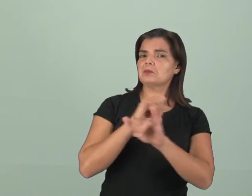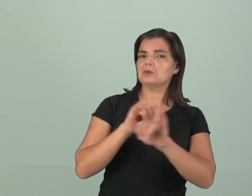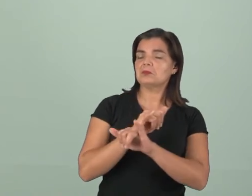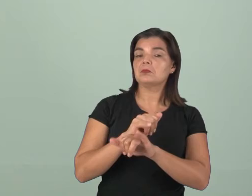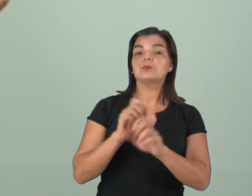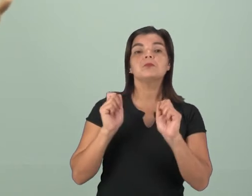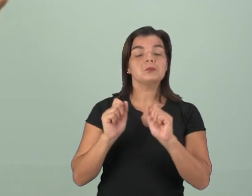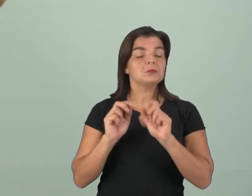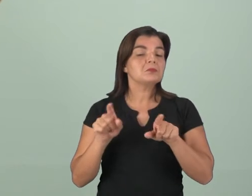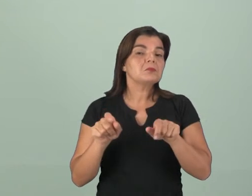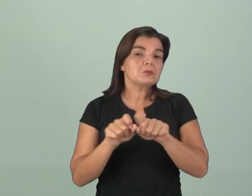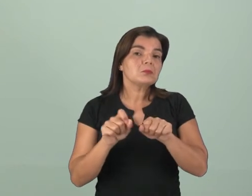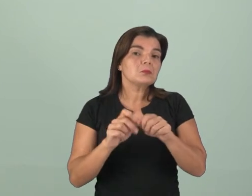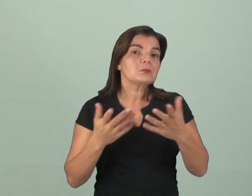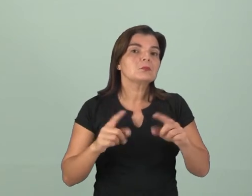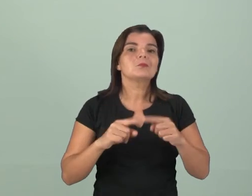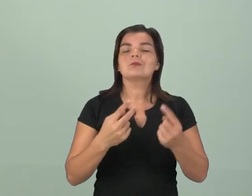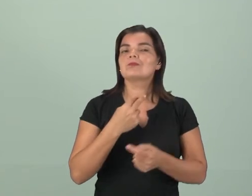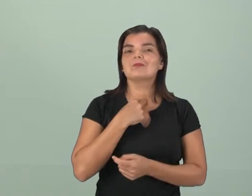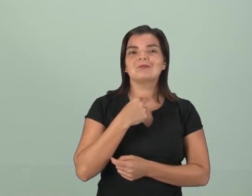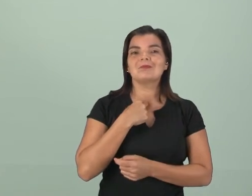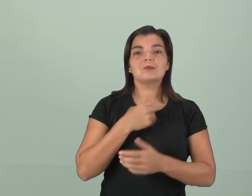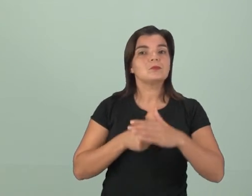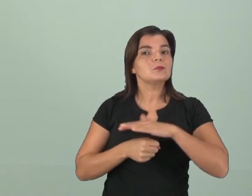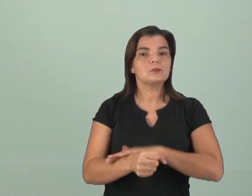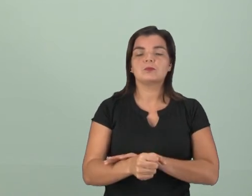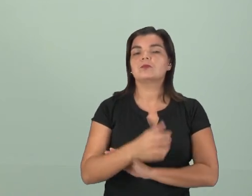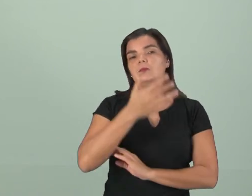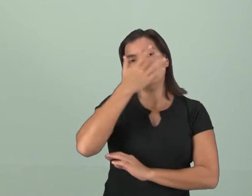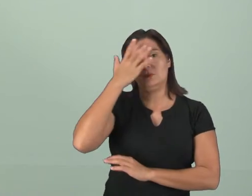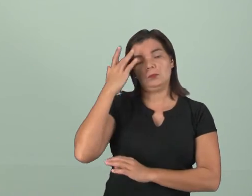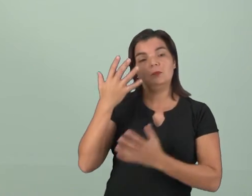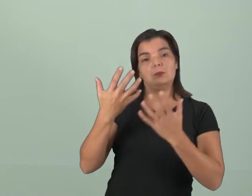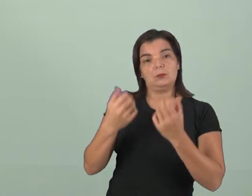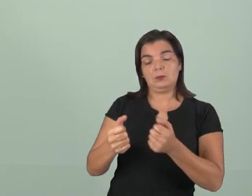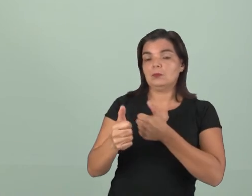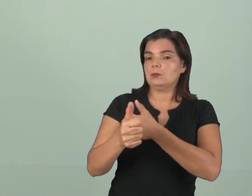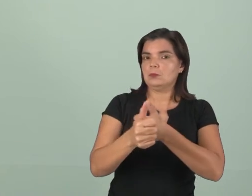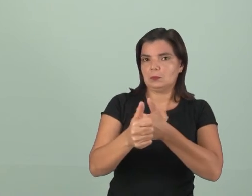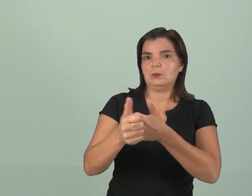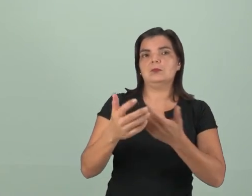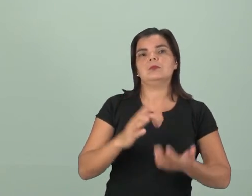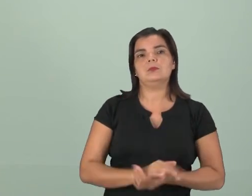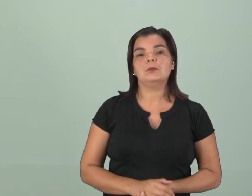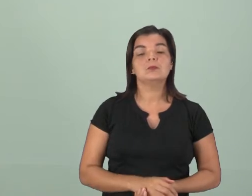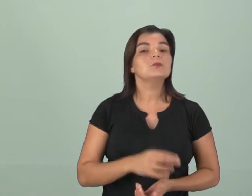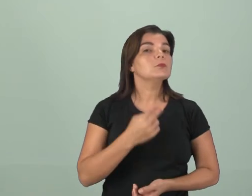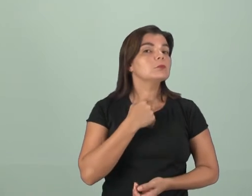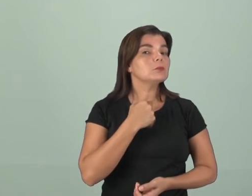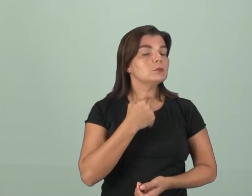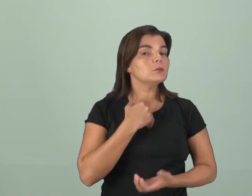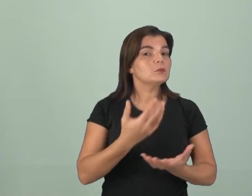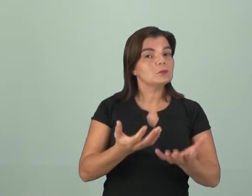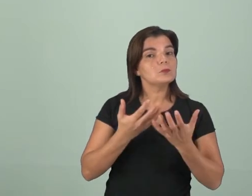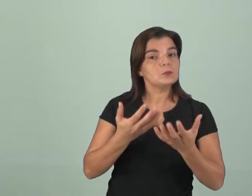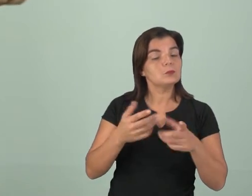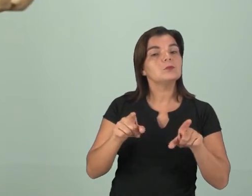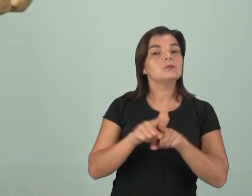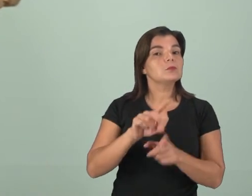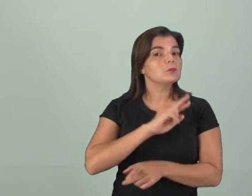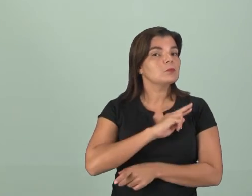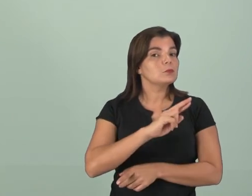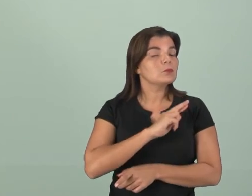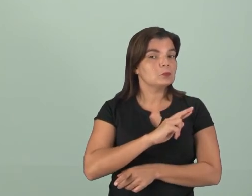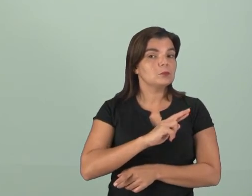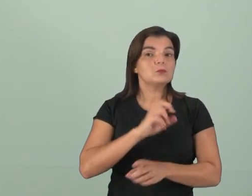sua doutrina. Pode até fazer, mas não pode forçar as pessoas a seguir a sua doutrina. E nem pode querer, uma determinada